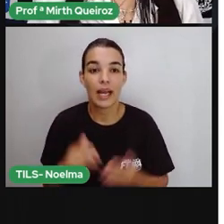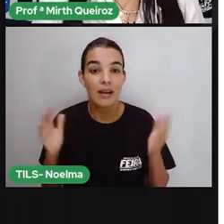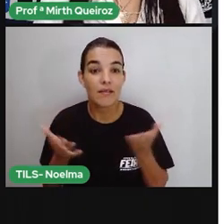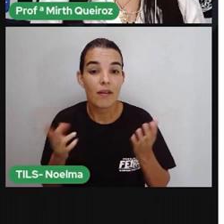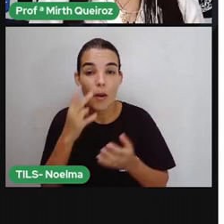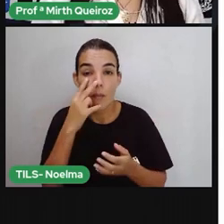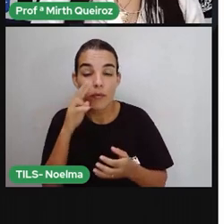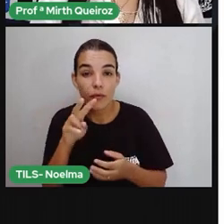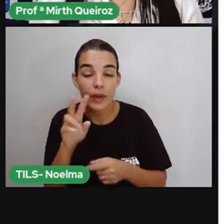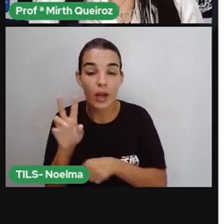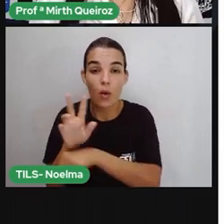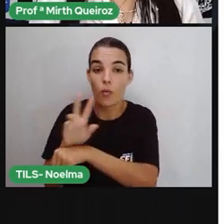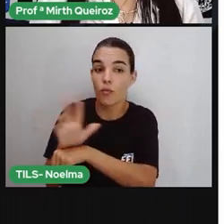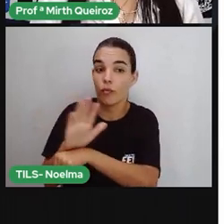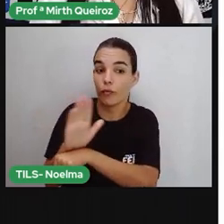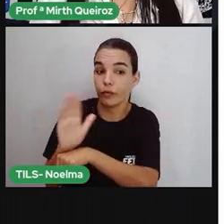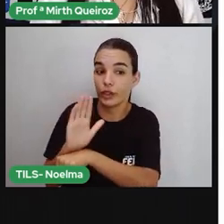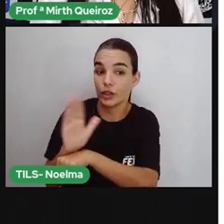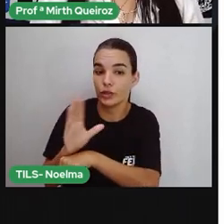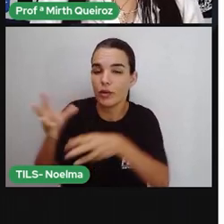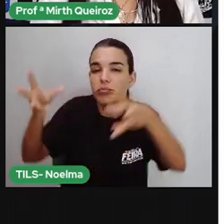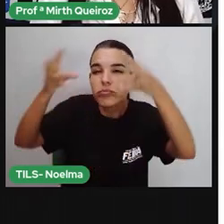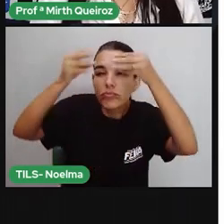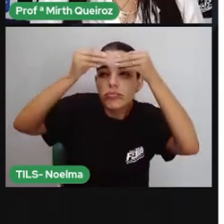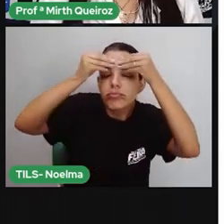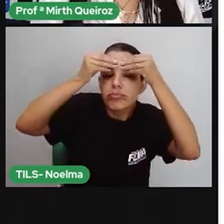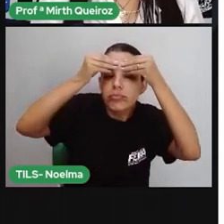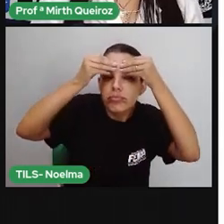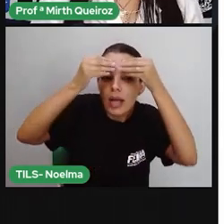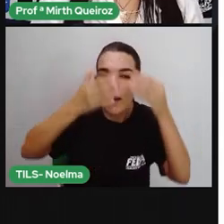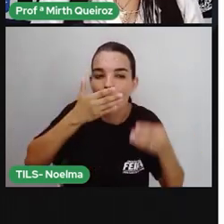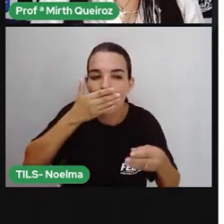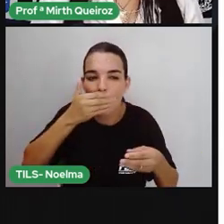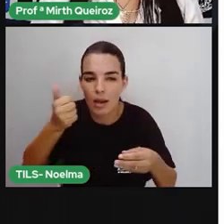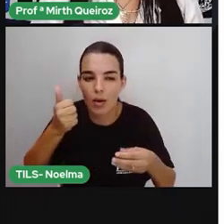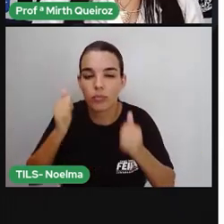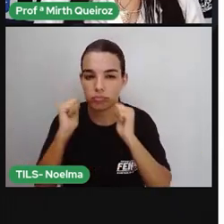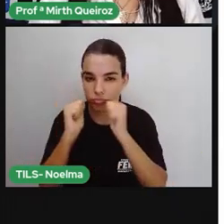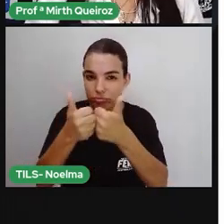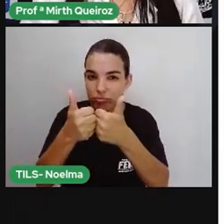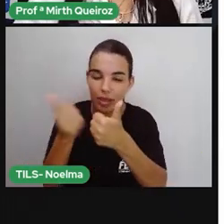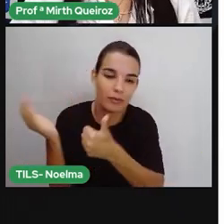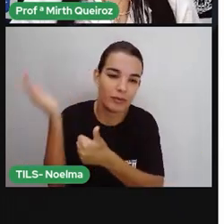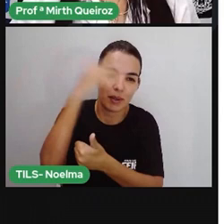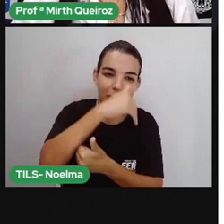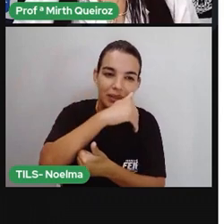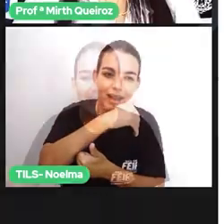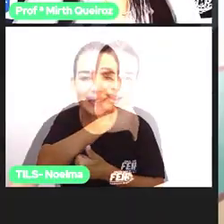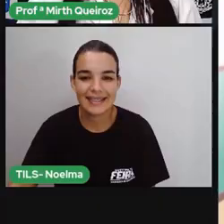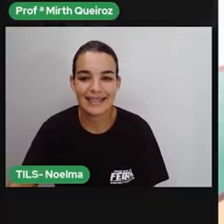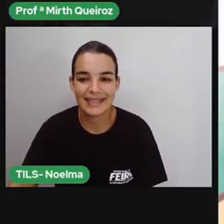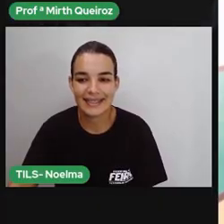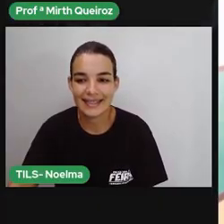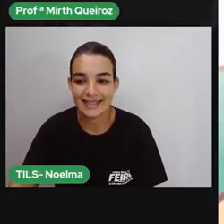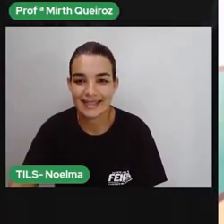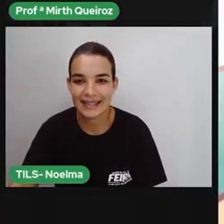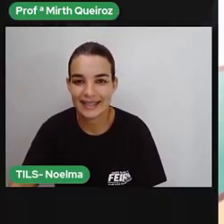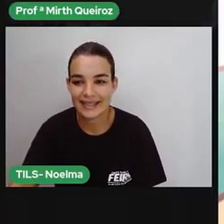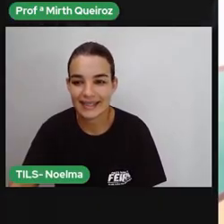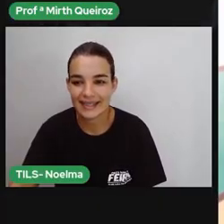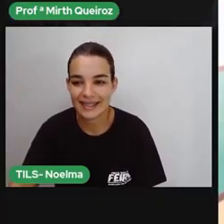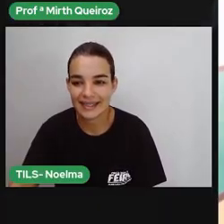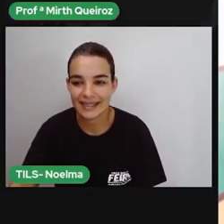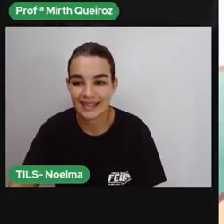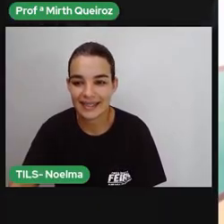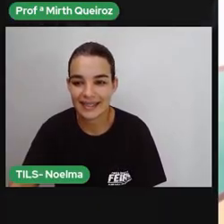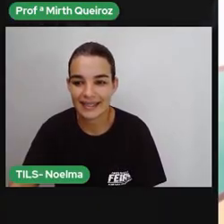Vamos ver um vídeo pra gente conseguir absorver melhor esse conteúdo, certo? Vamos lá? Olá, pessoal.